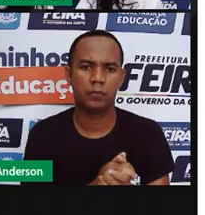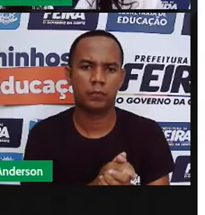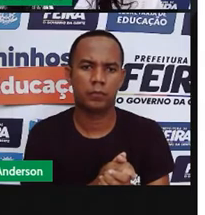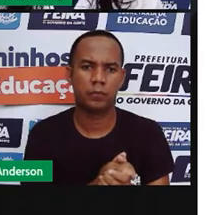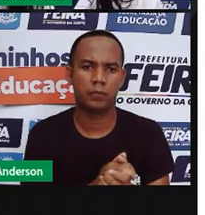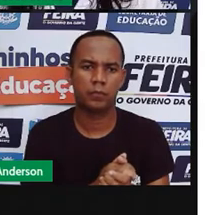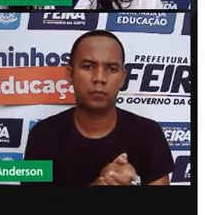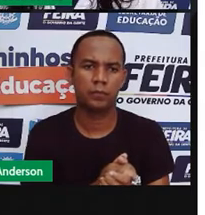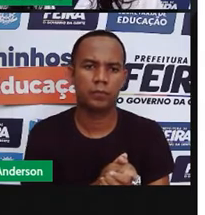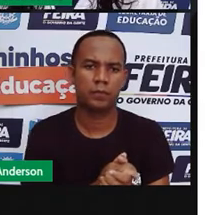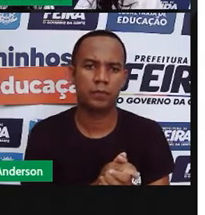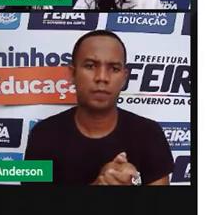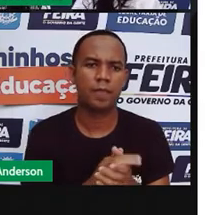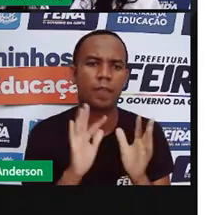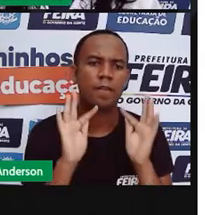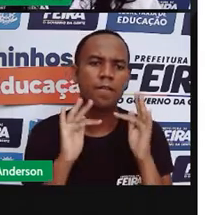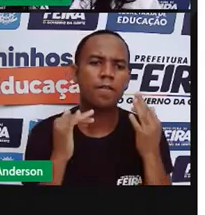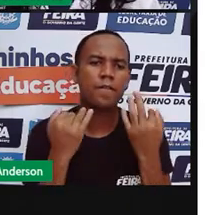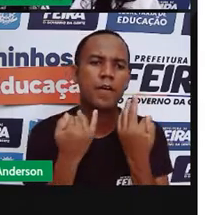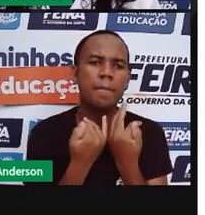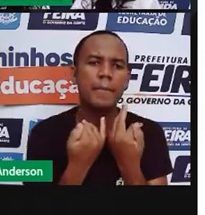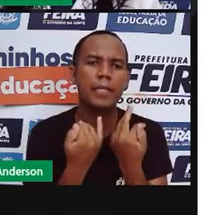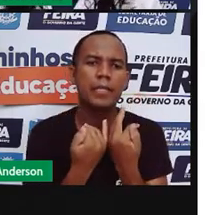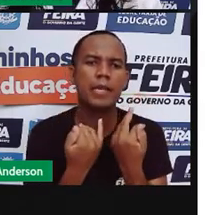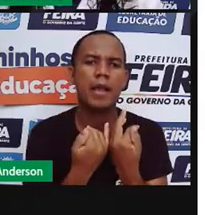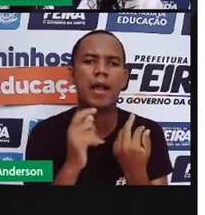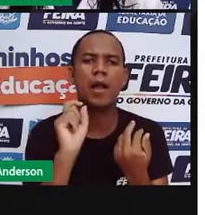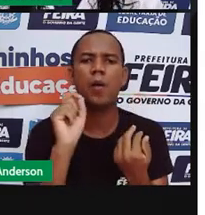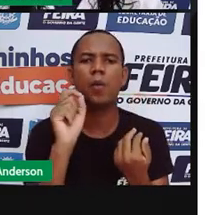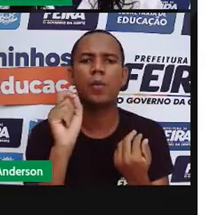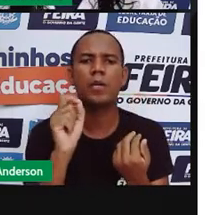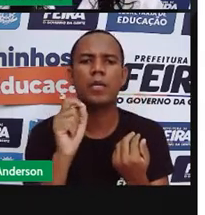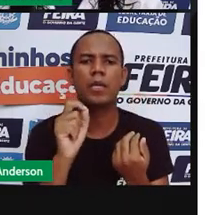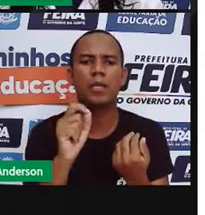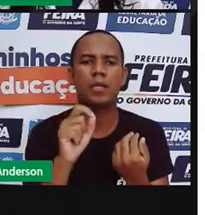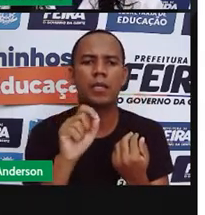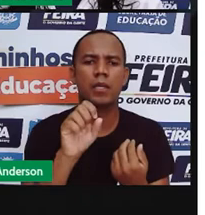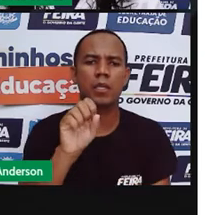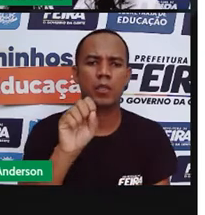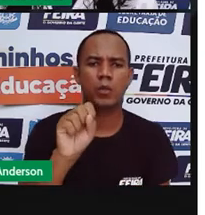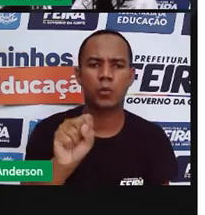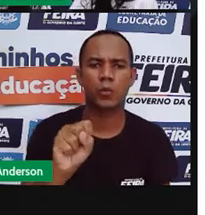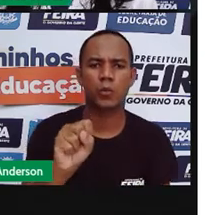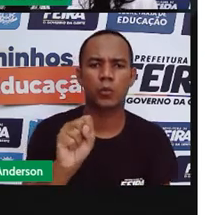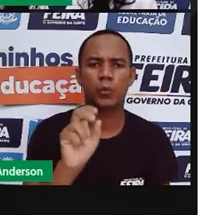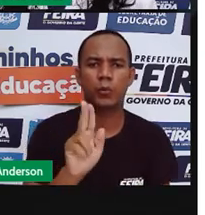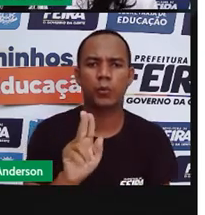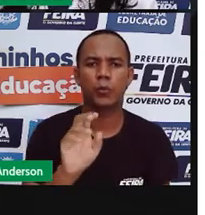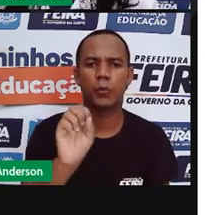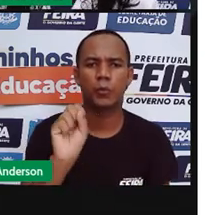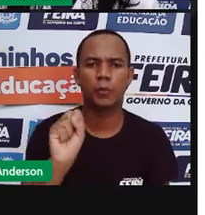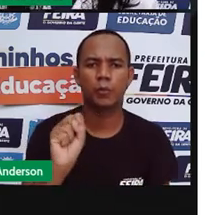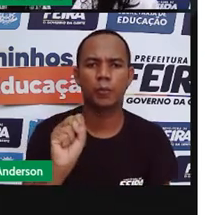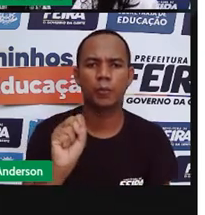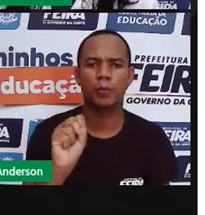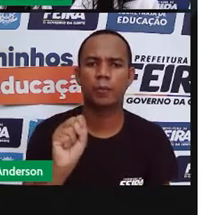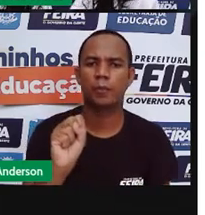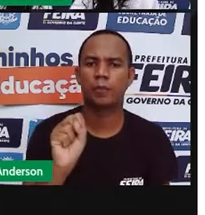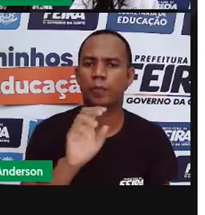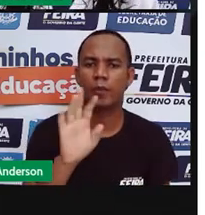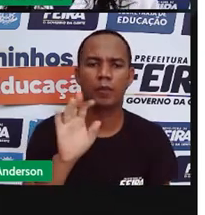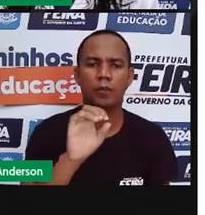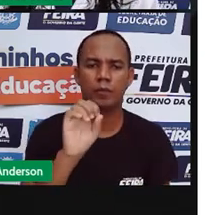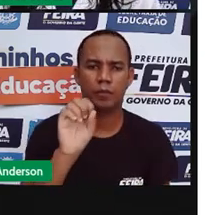Agricultura familiar, também chamada de subsistência. A produção